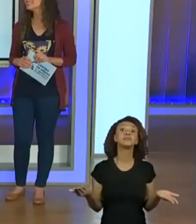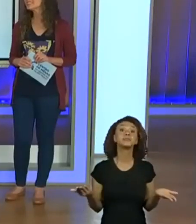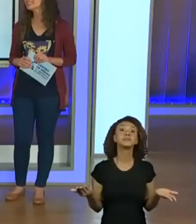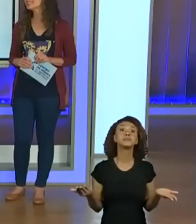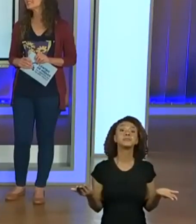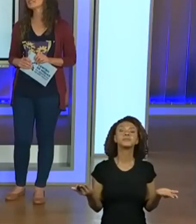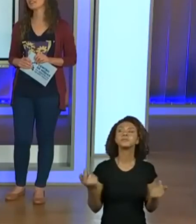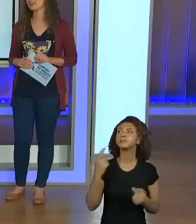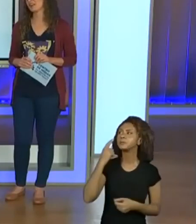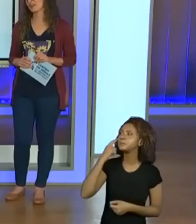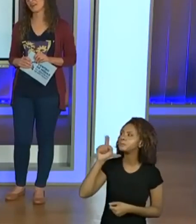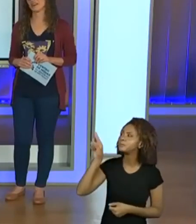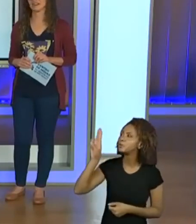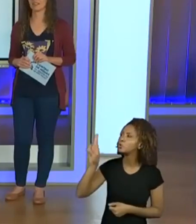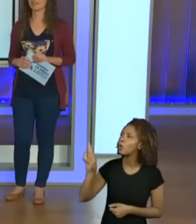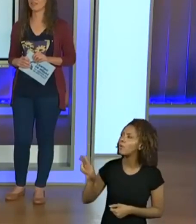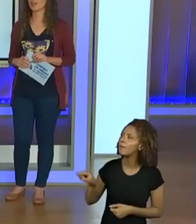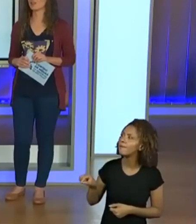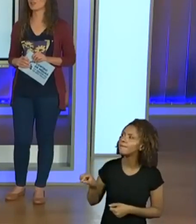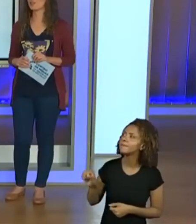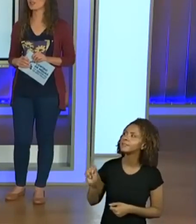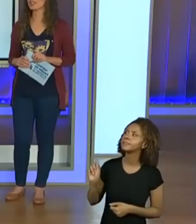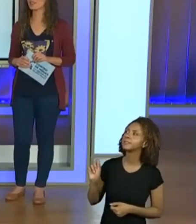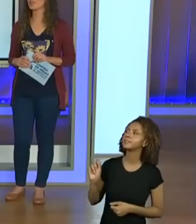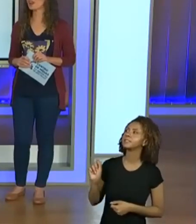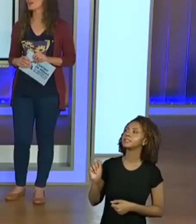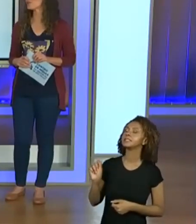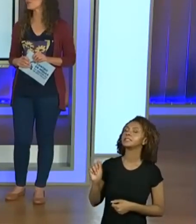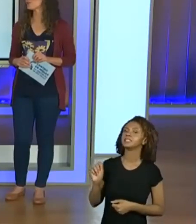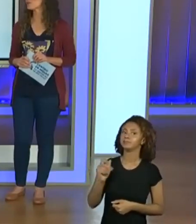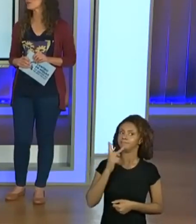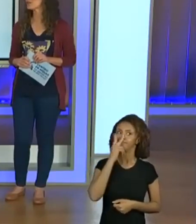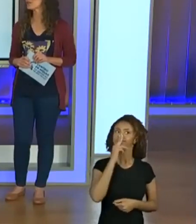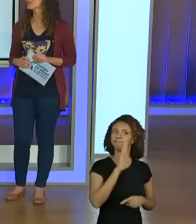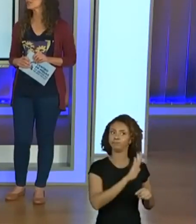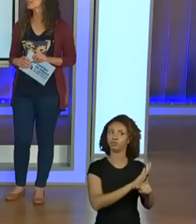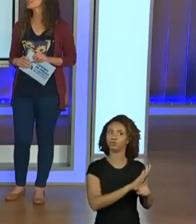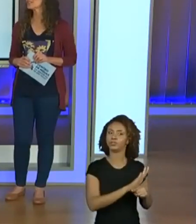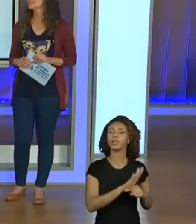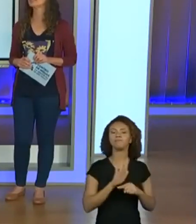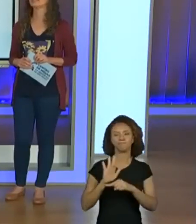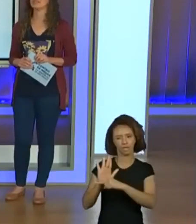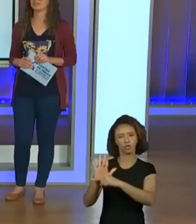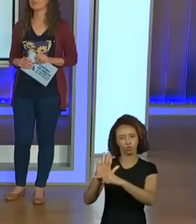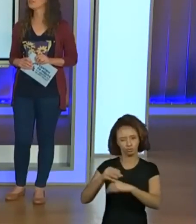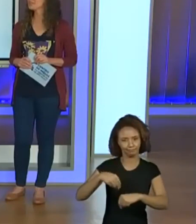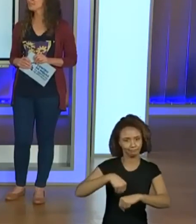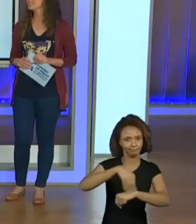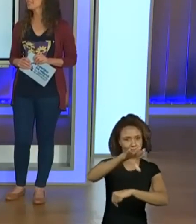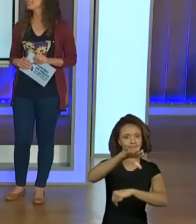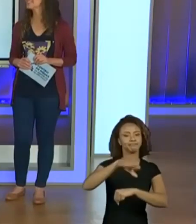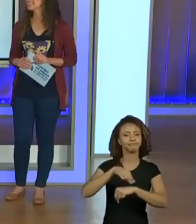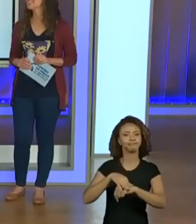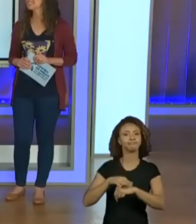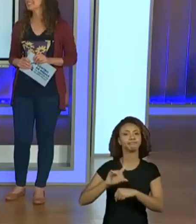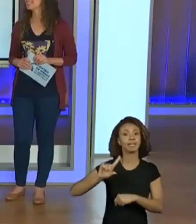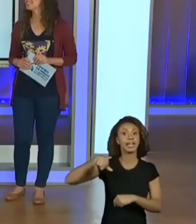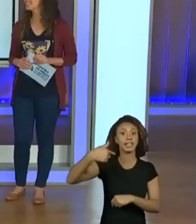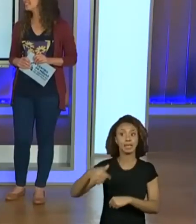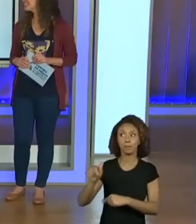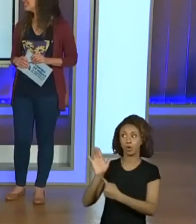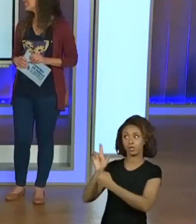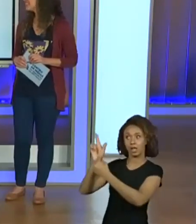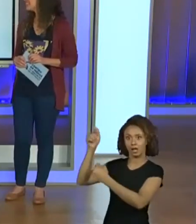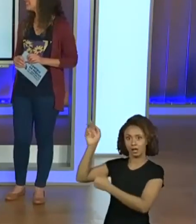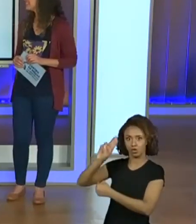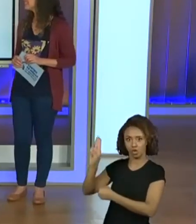Deixa eu dar uma olhadinha na nossa lista. É. Acho que a gente vai ter que ajudá-los. A gente vai ter que ajudar. Porque daí tem uma outra. E depois eu mostro na lista como